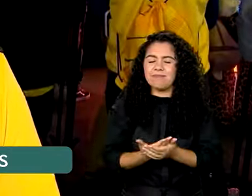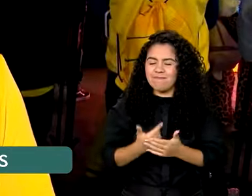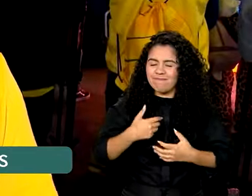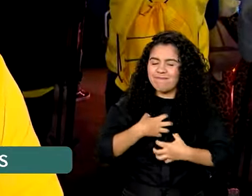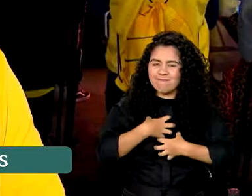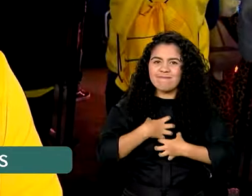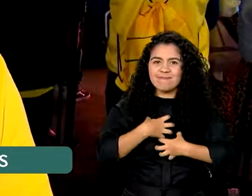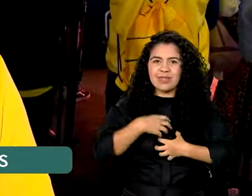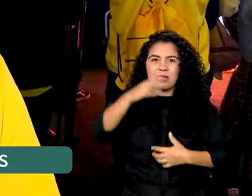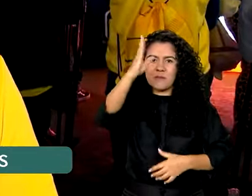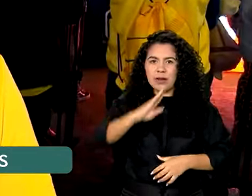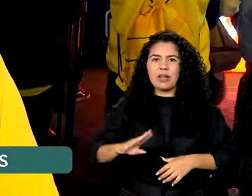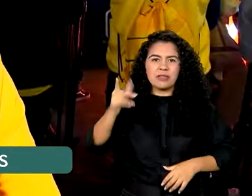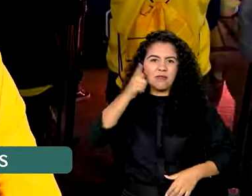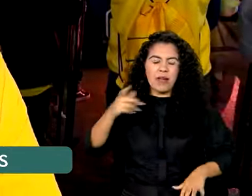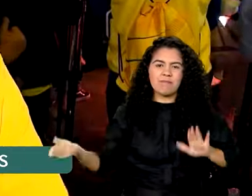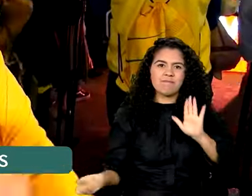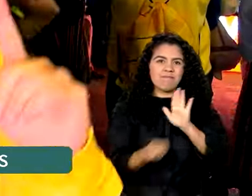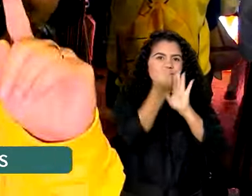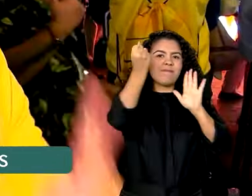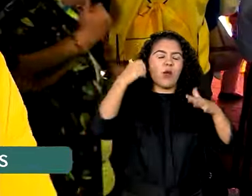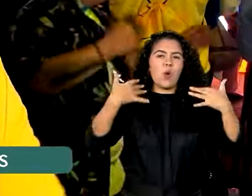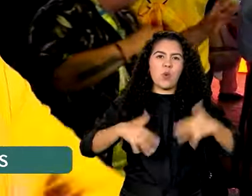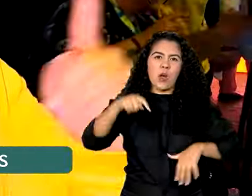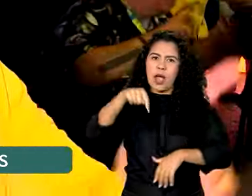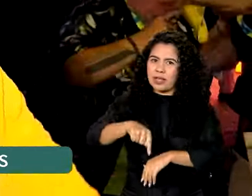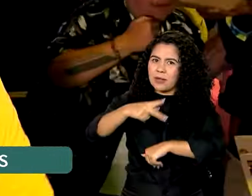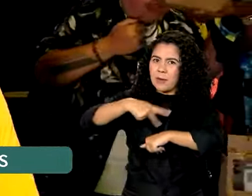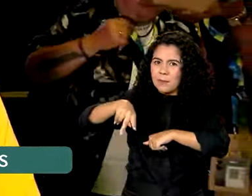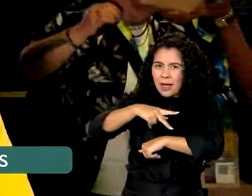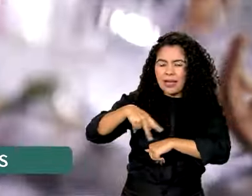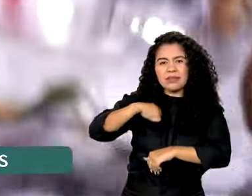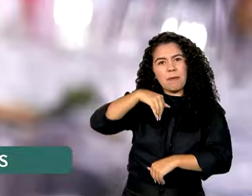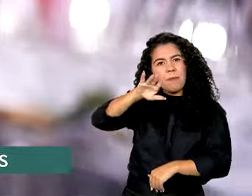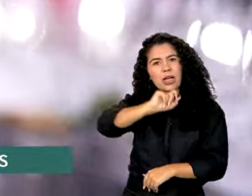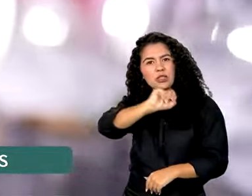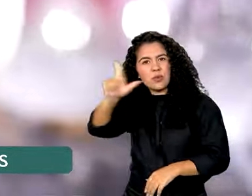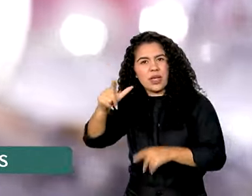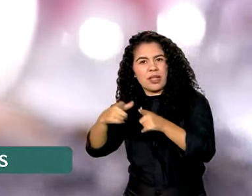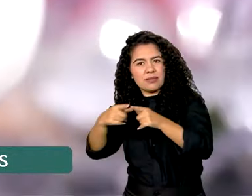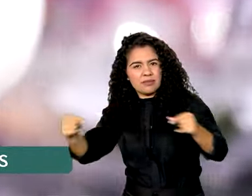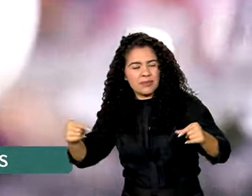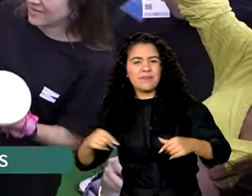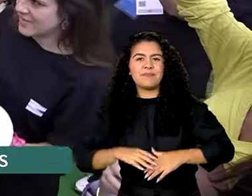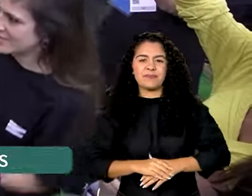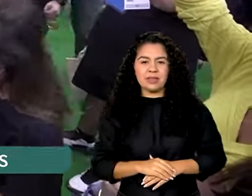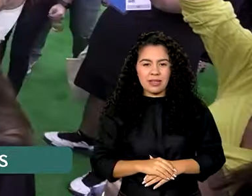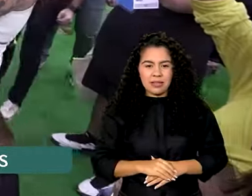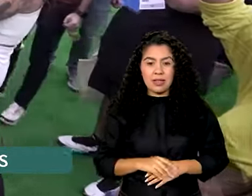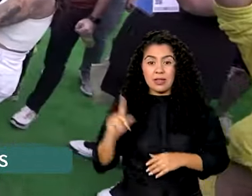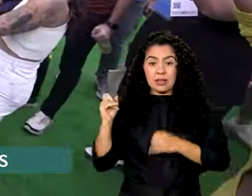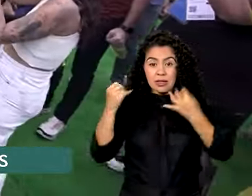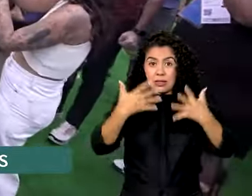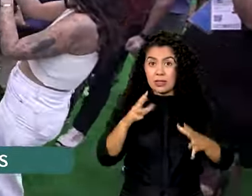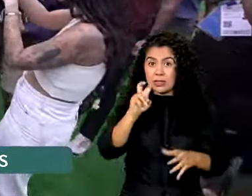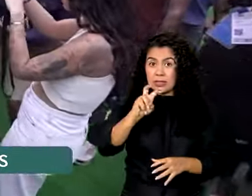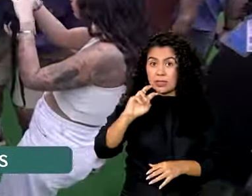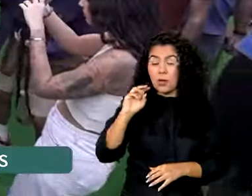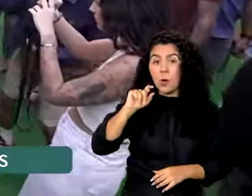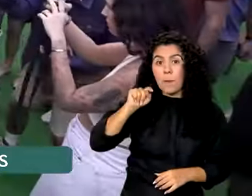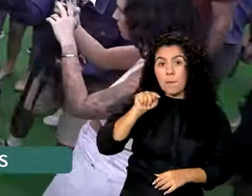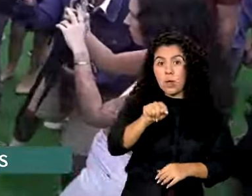muito que o Brasil vai fazer a história aqui em Paris, muito mais do que fez em Tóquio e em Rio de Janeiro. A expectativa é que 5 mil pessoas